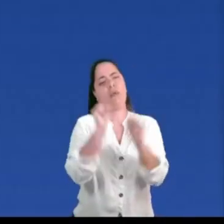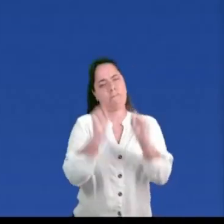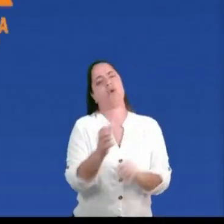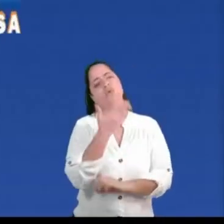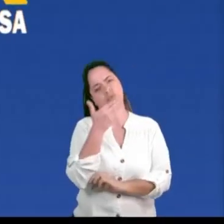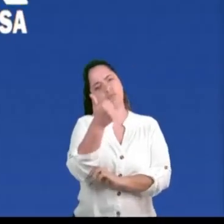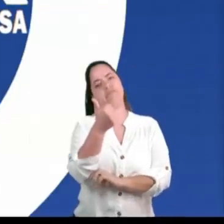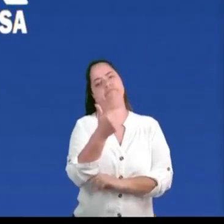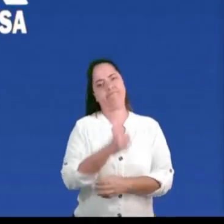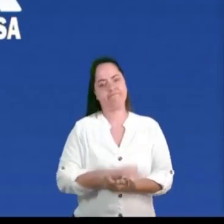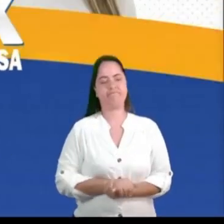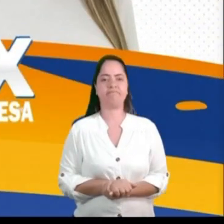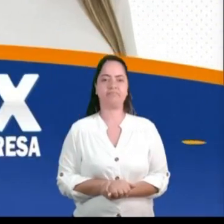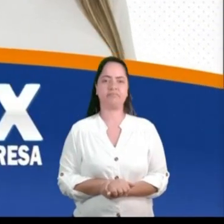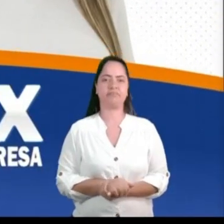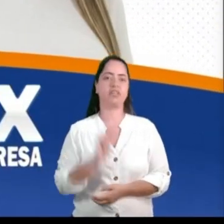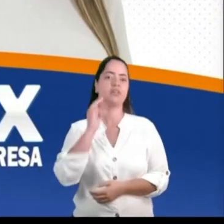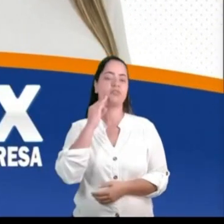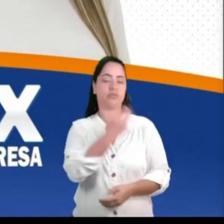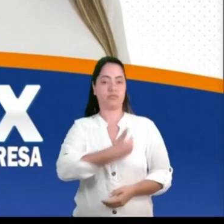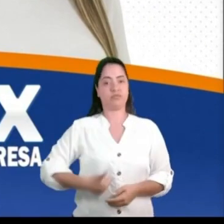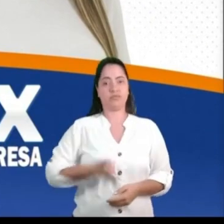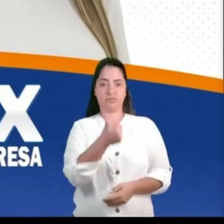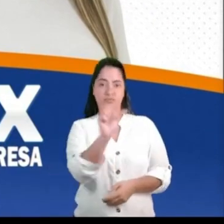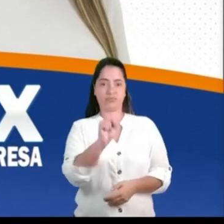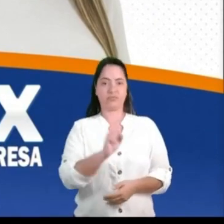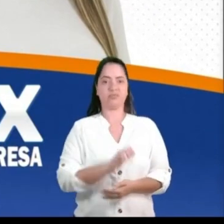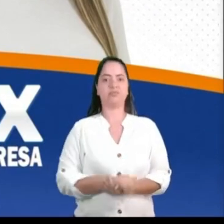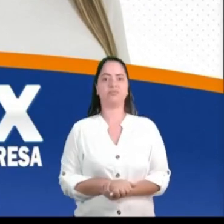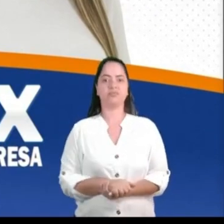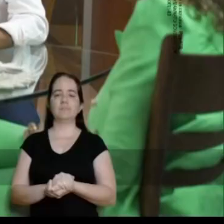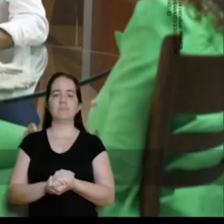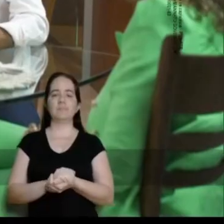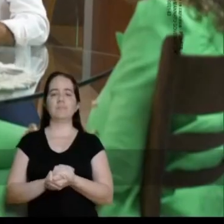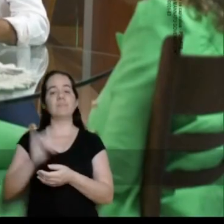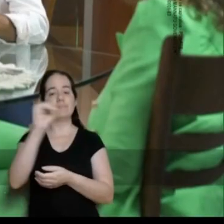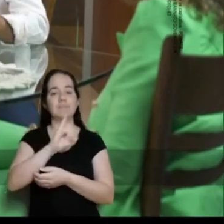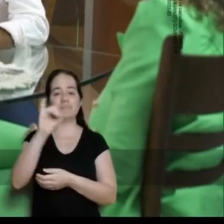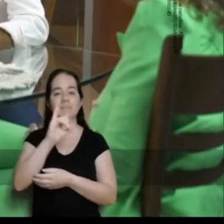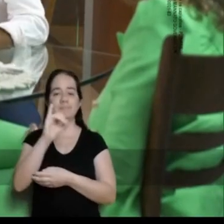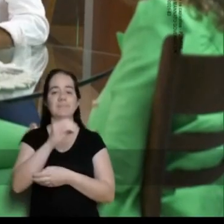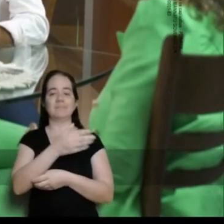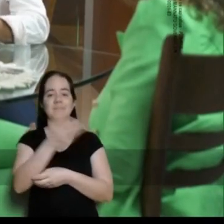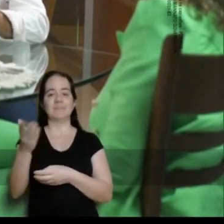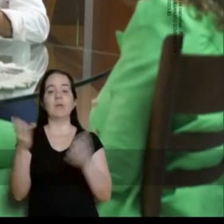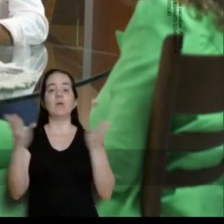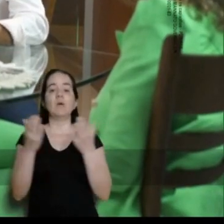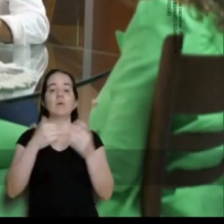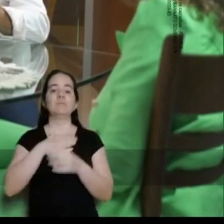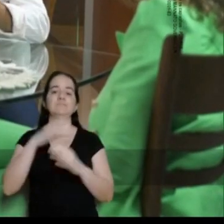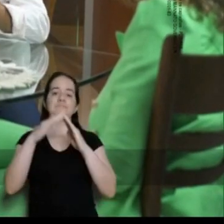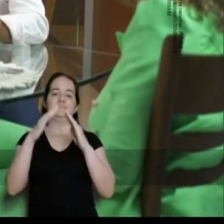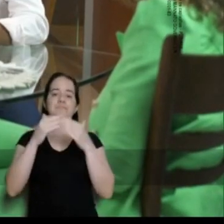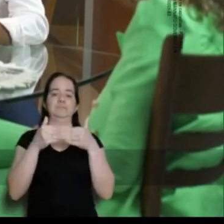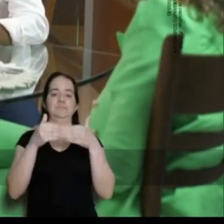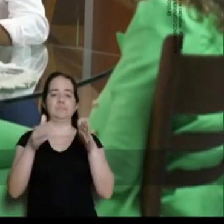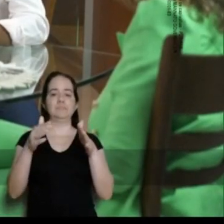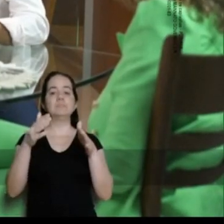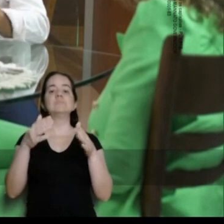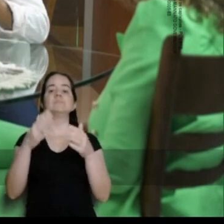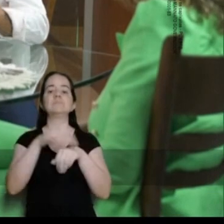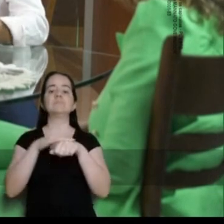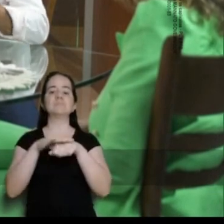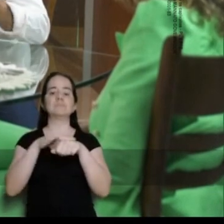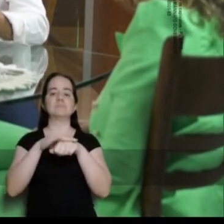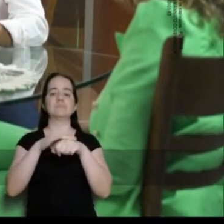melhor. Aldifas Governador 18 Oi, gente. Eu estou abrindo minha casa hoje